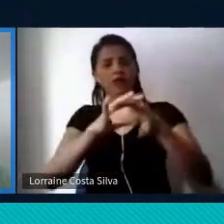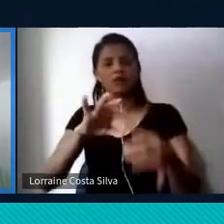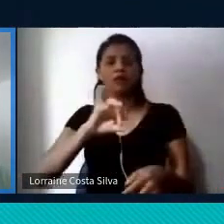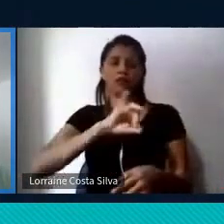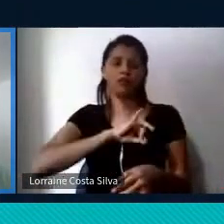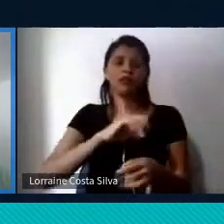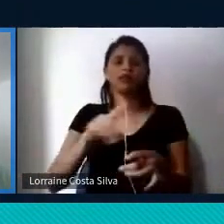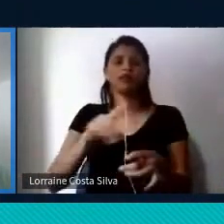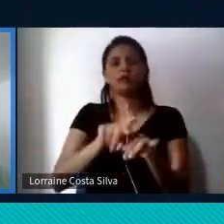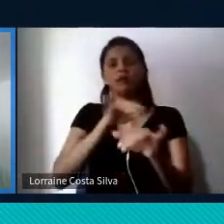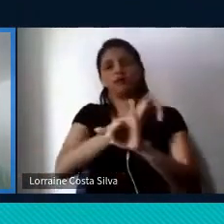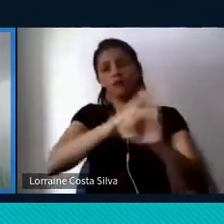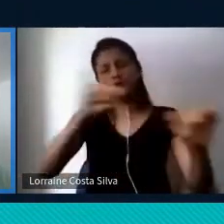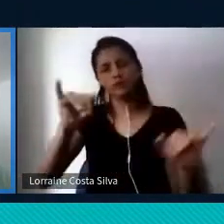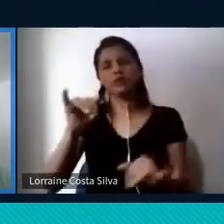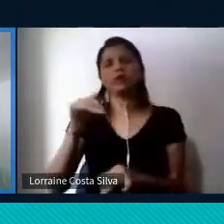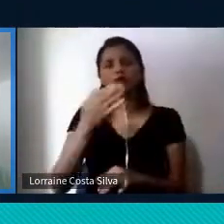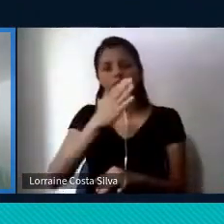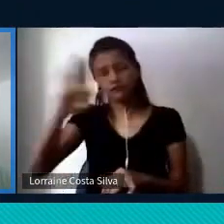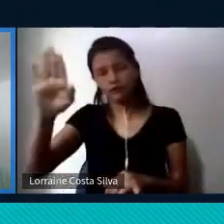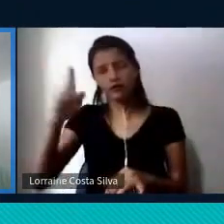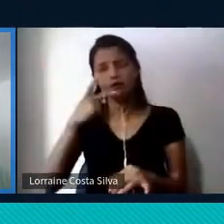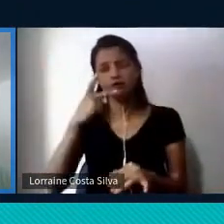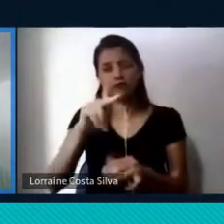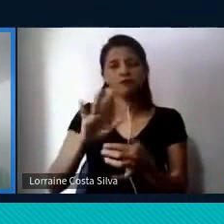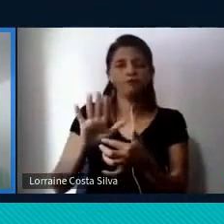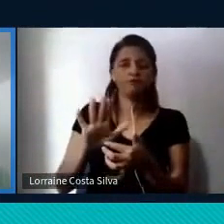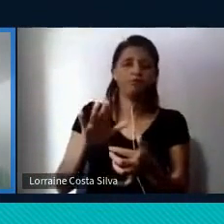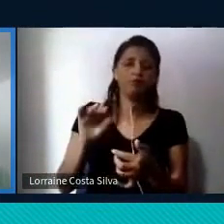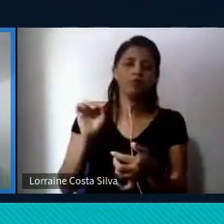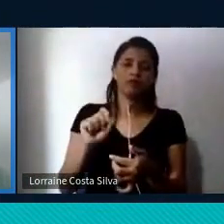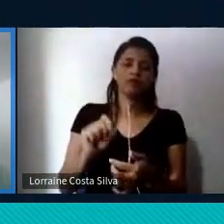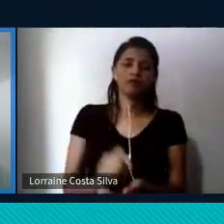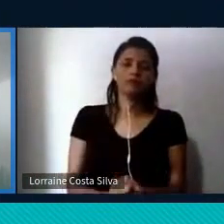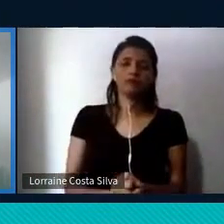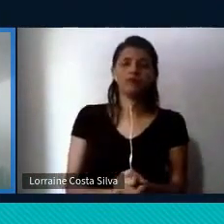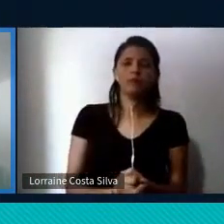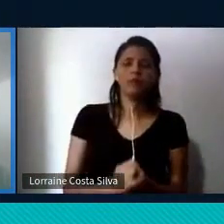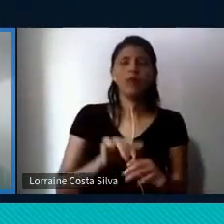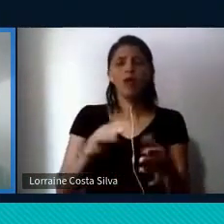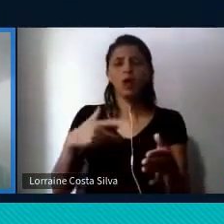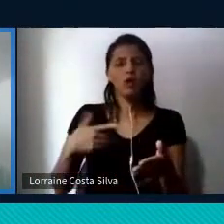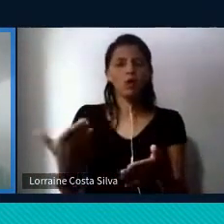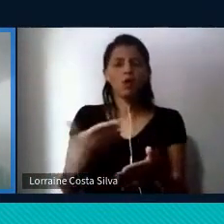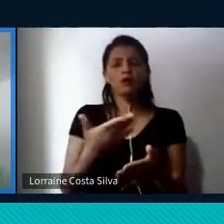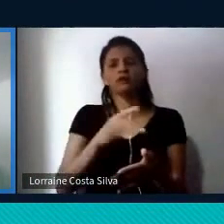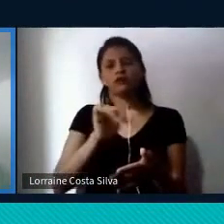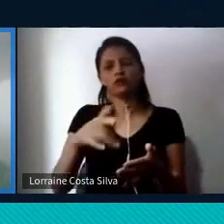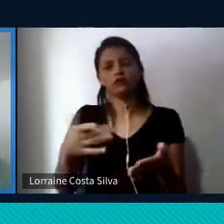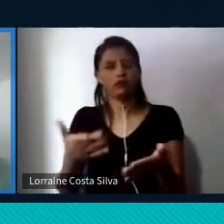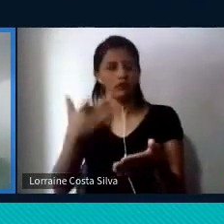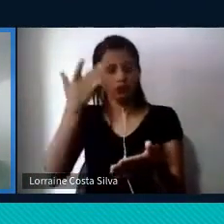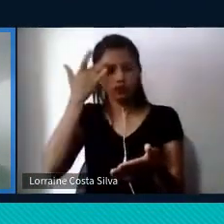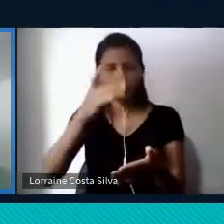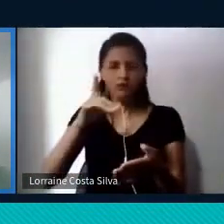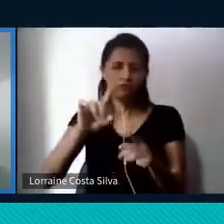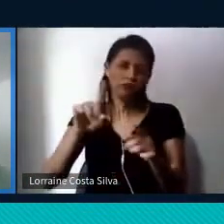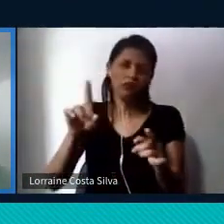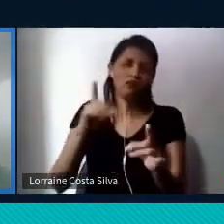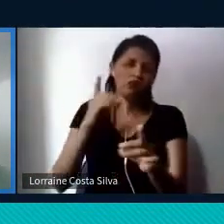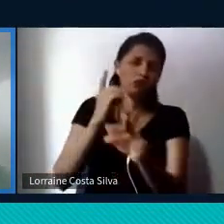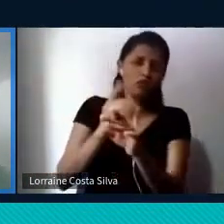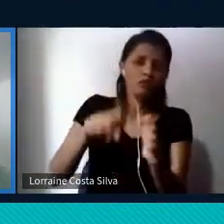Ou seja, de modo geral, nesses 15 primeiros dias, isso não é uma tendência, não dá para saber, a mídia tem tratado o